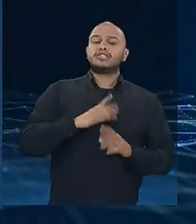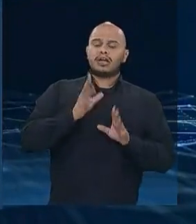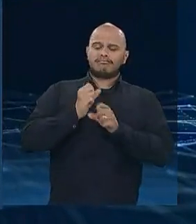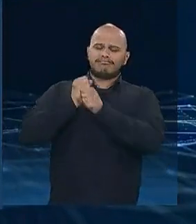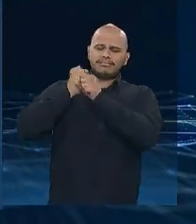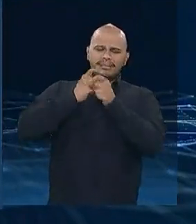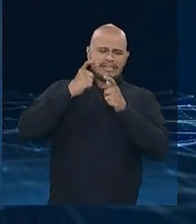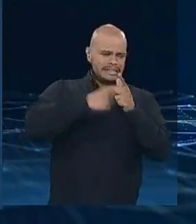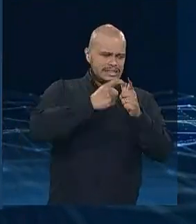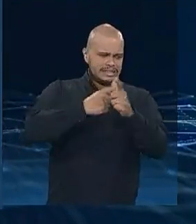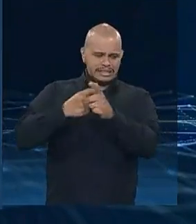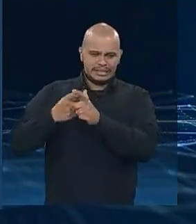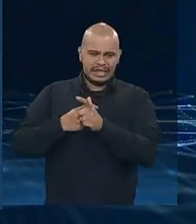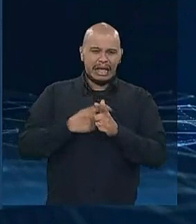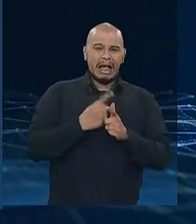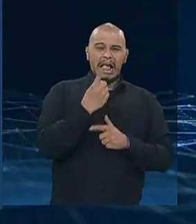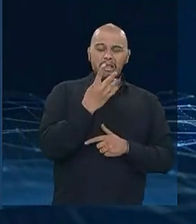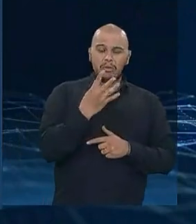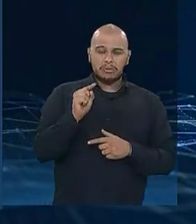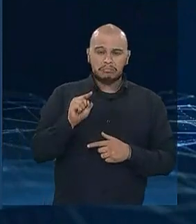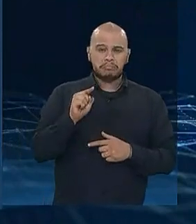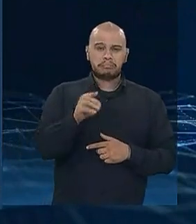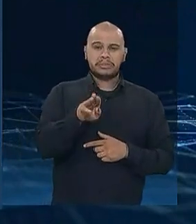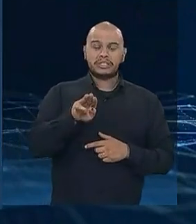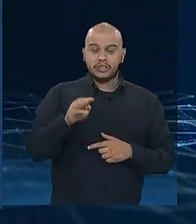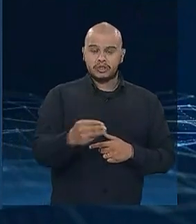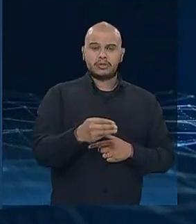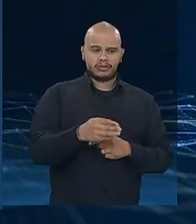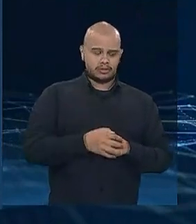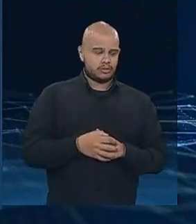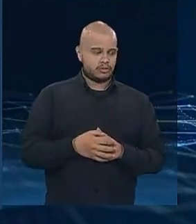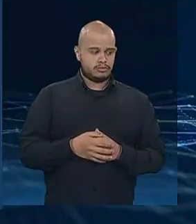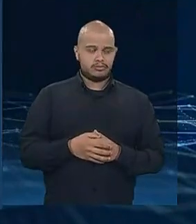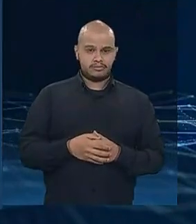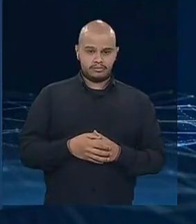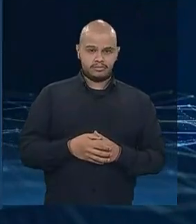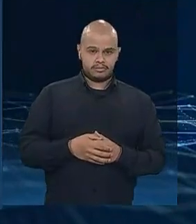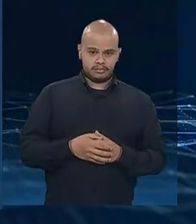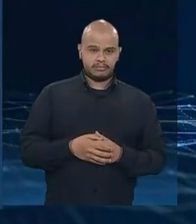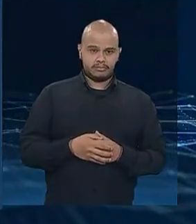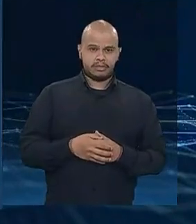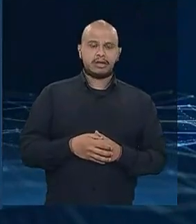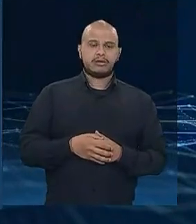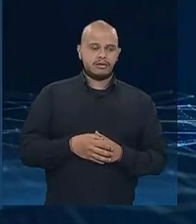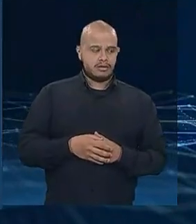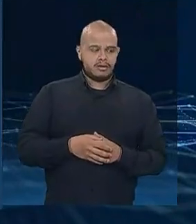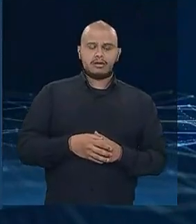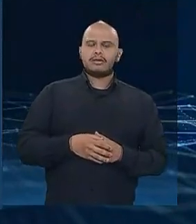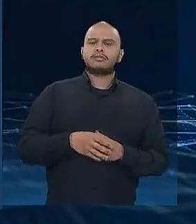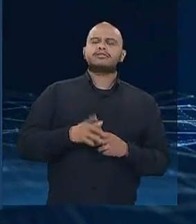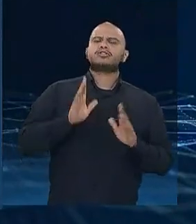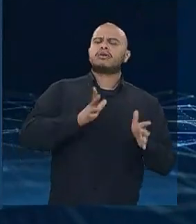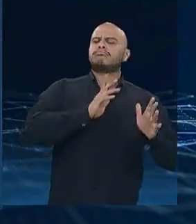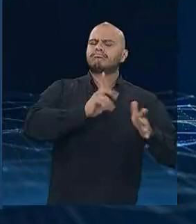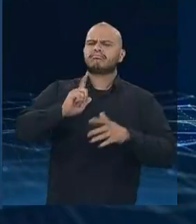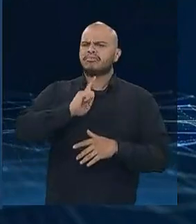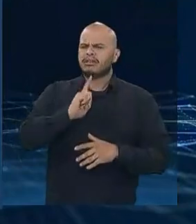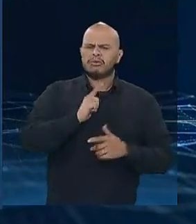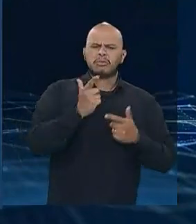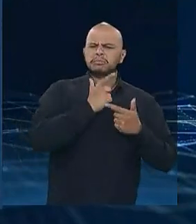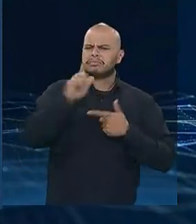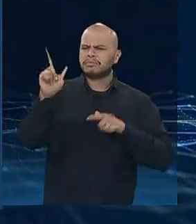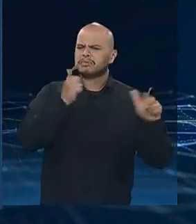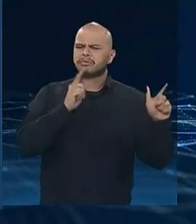Fruto de desmandos, refinarias começaram concluídas, entre tantas outras coisas.